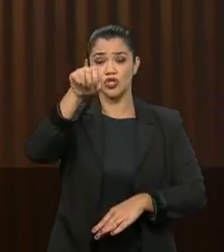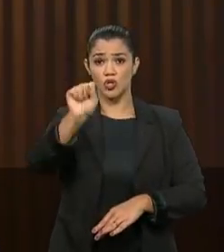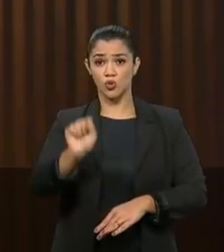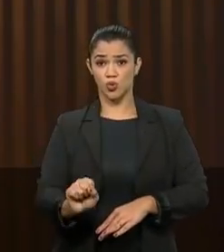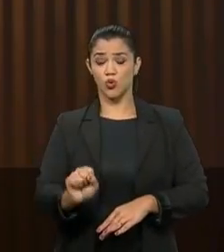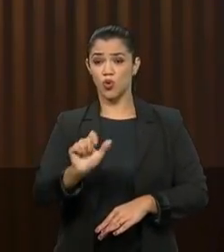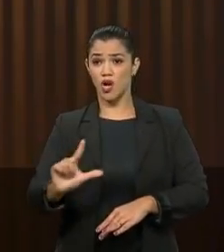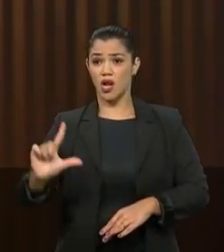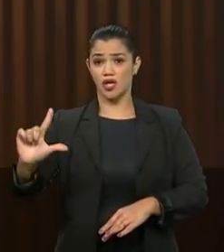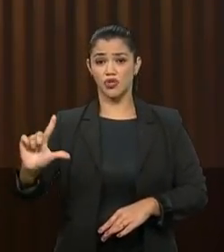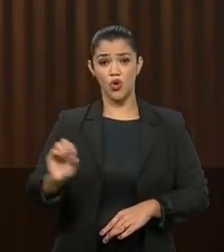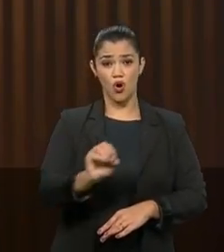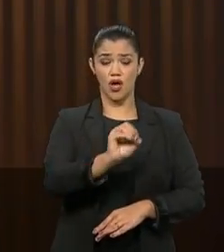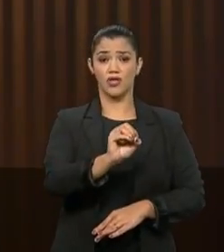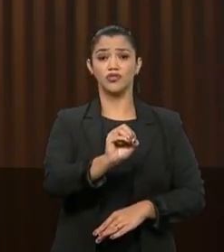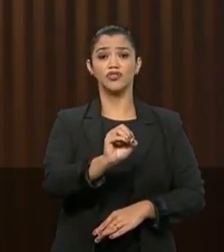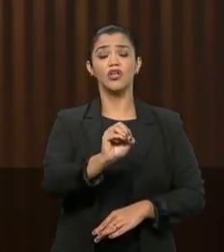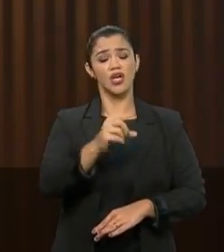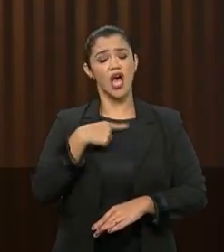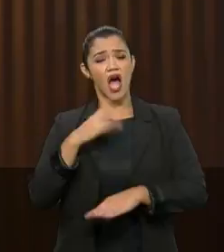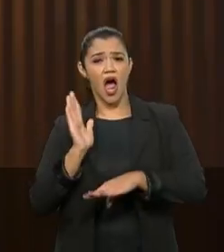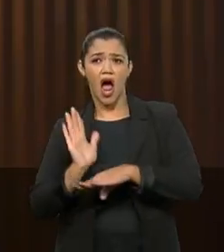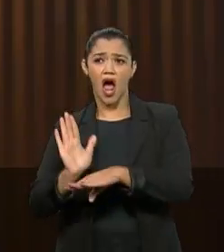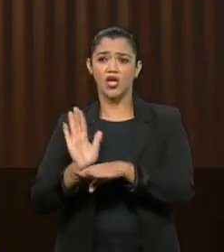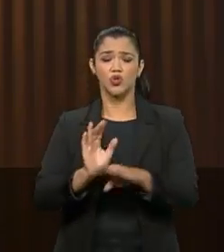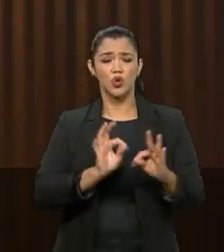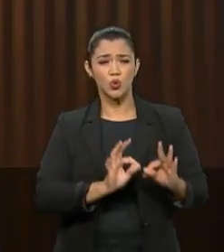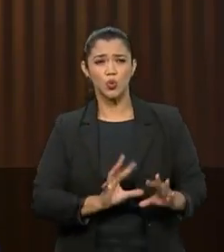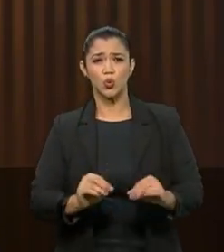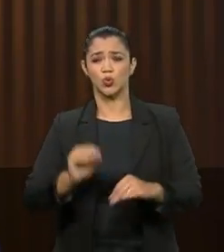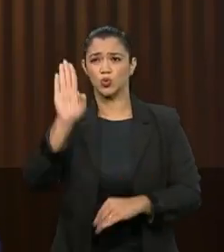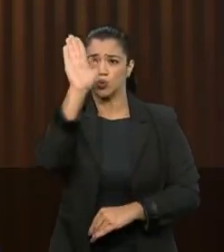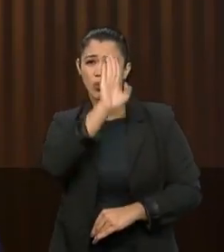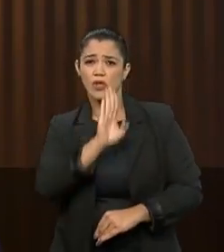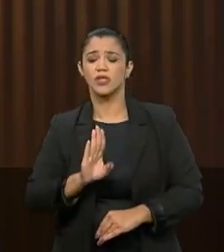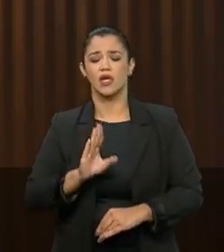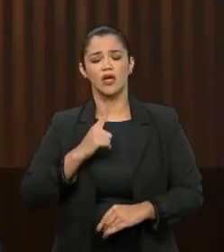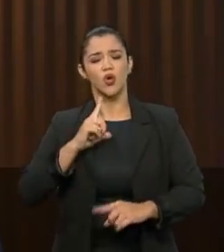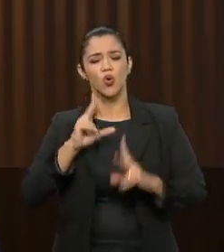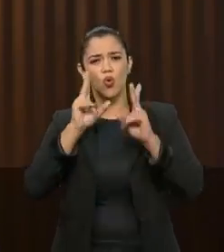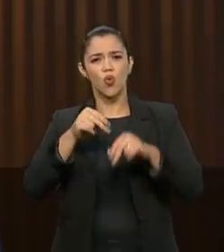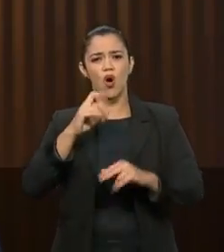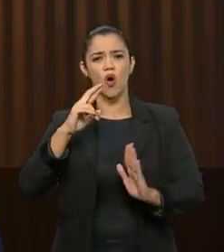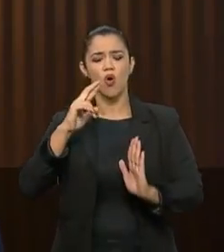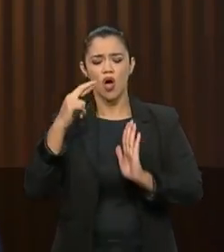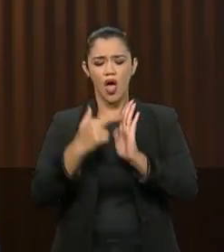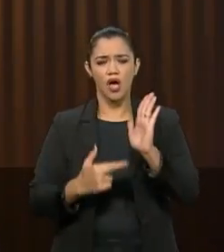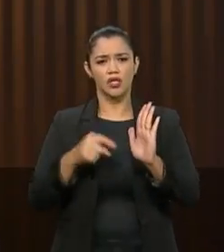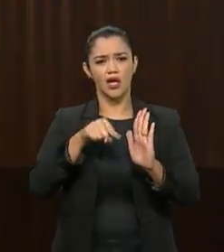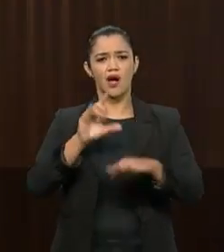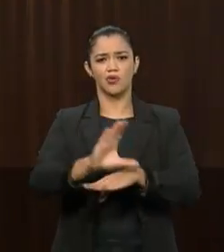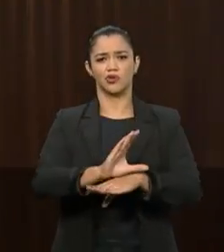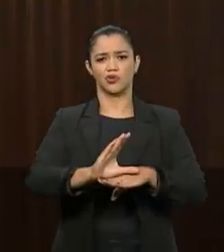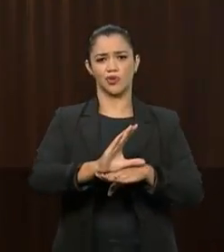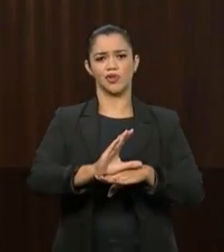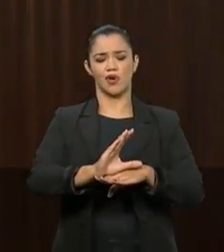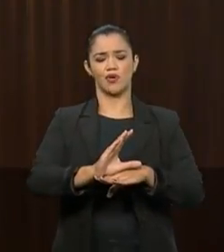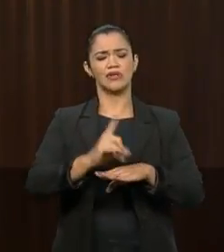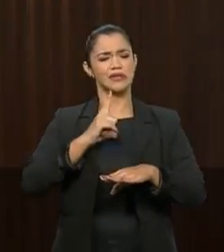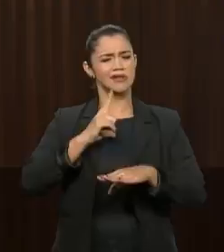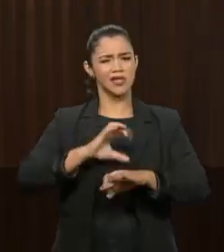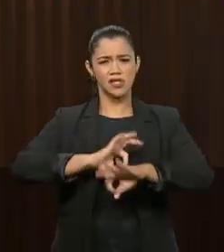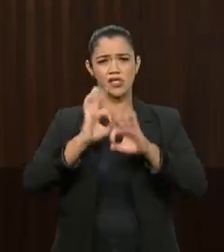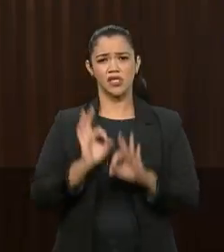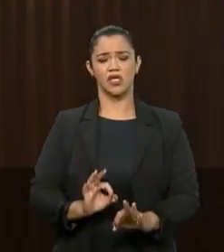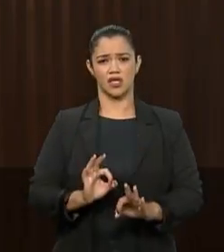sul, de leste a oeste, servindo a todos os brasileiros, como prevê a nossa Constituição. Tenho certeza